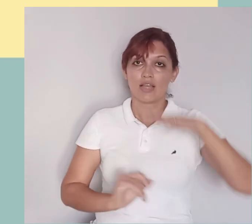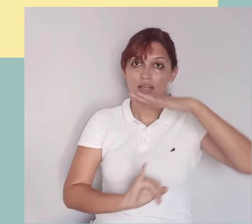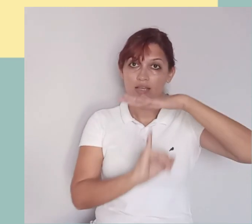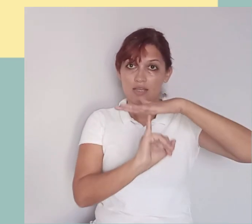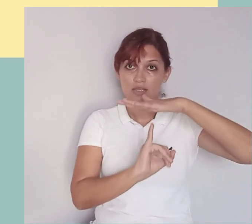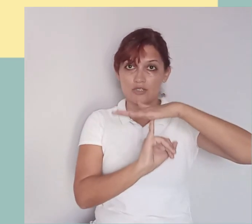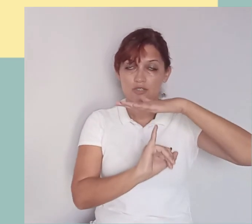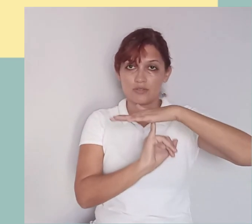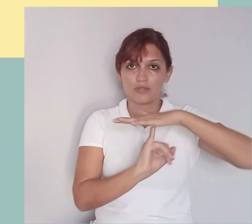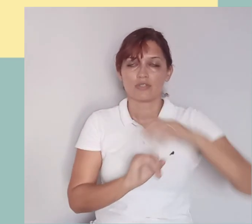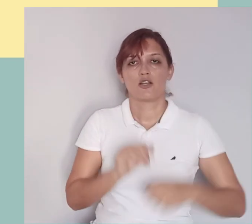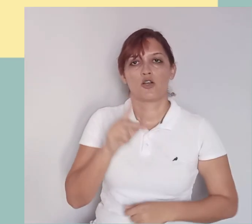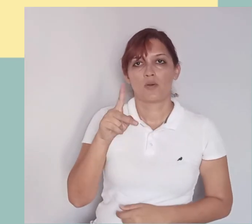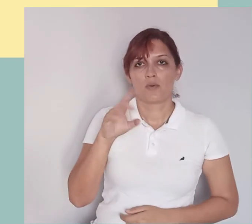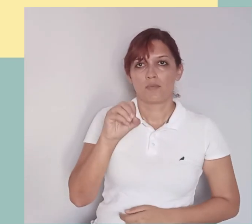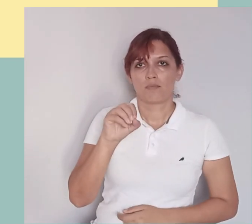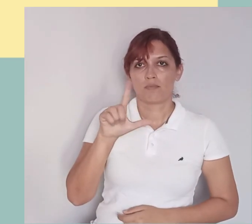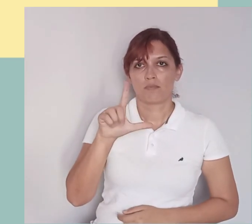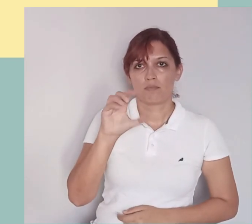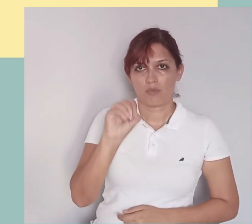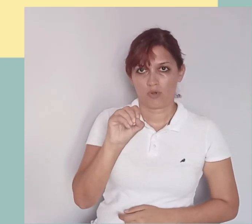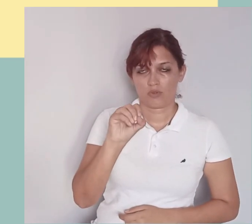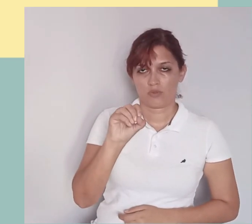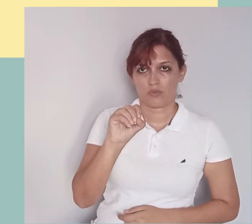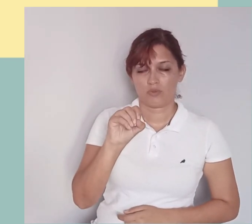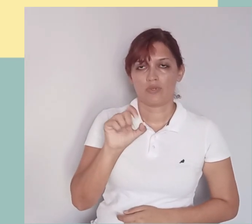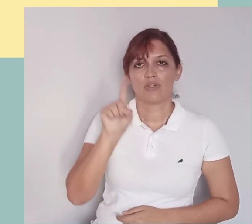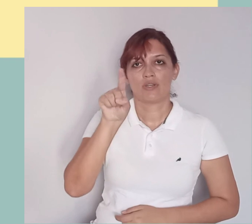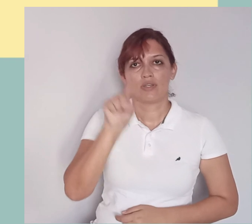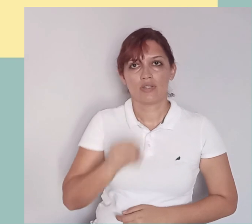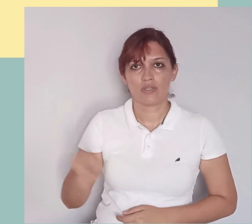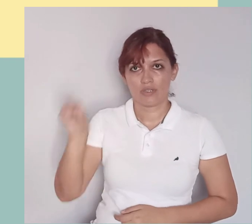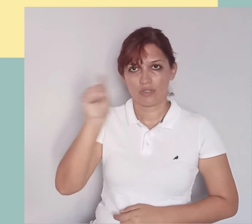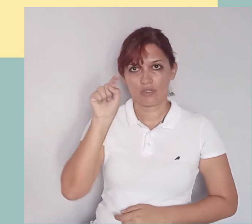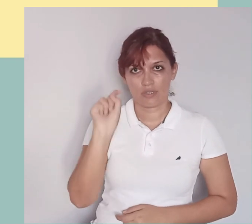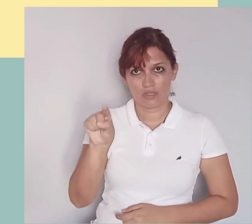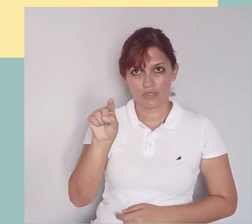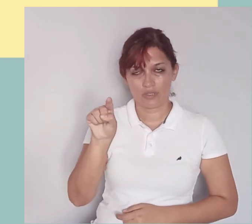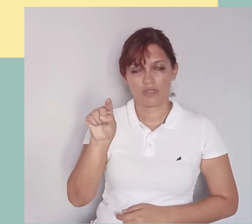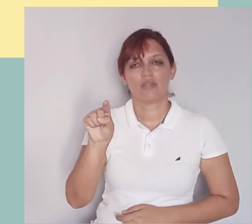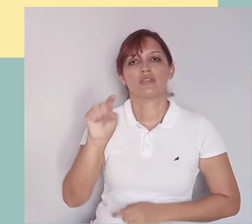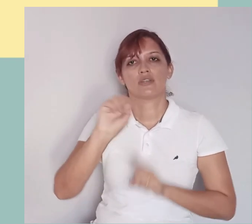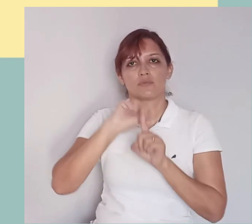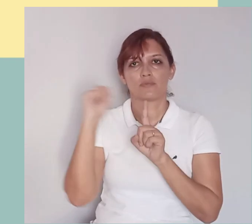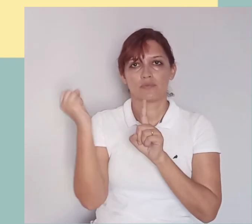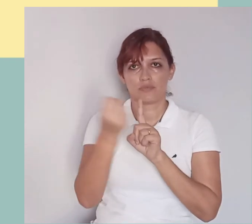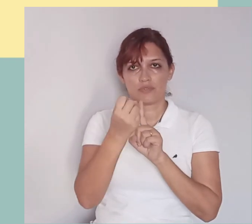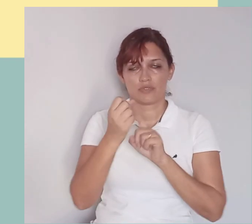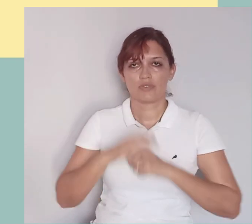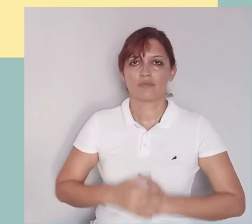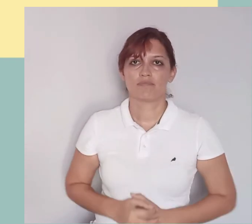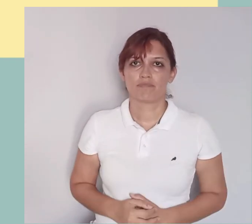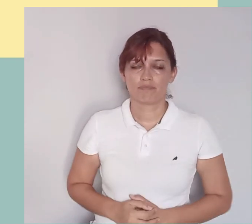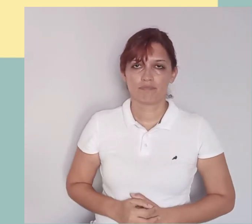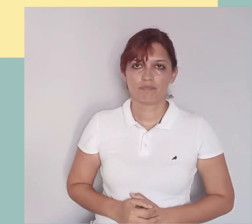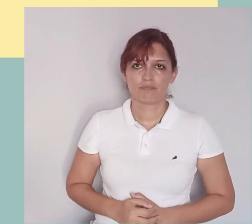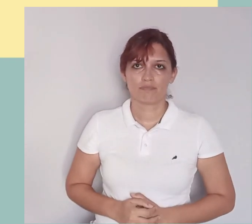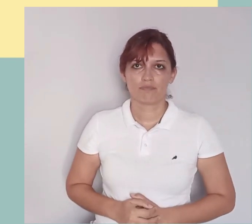horas, instituição, polo e talo social. Faça sua inscrição acessando o link abaixo.